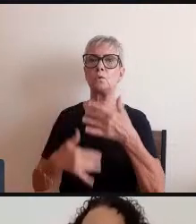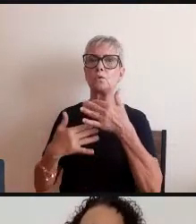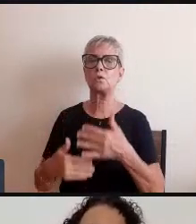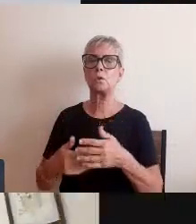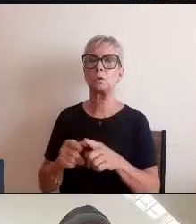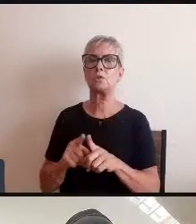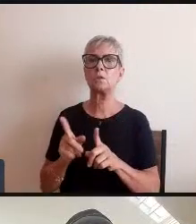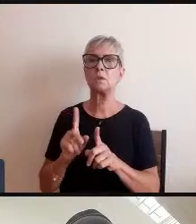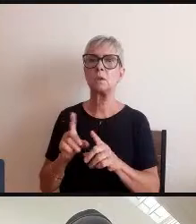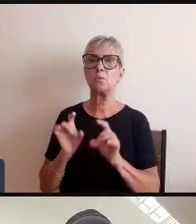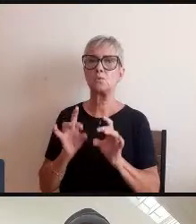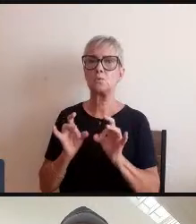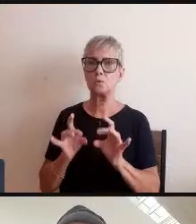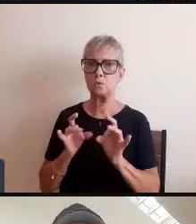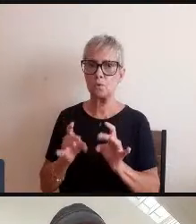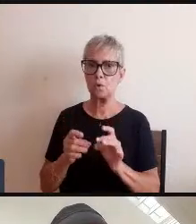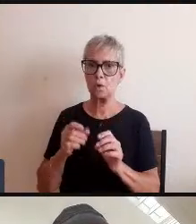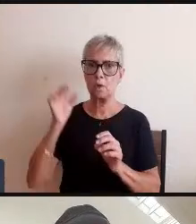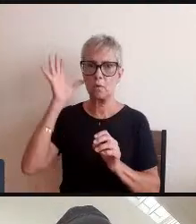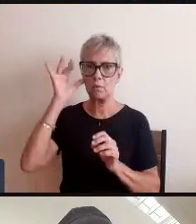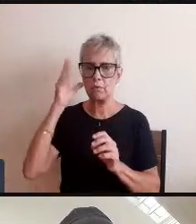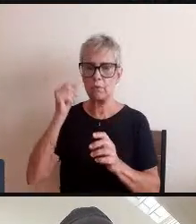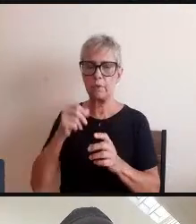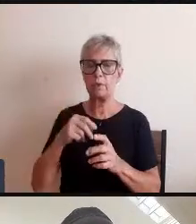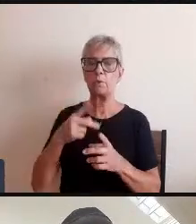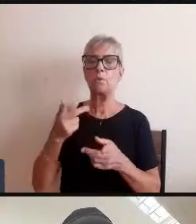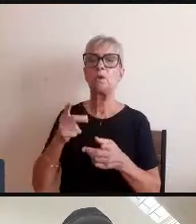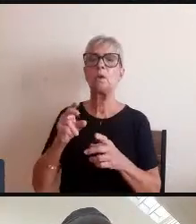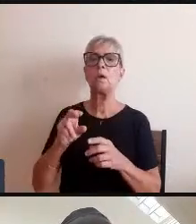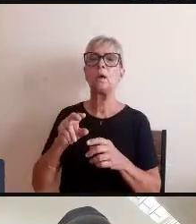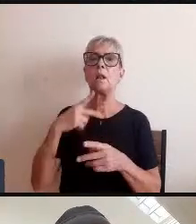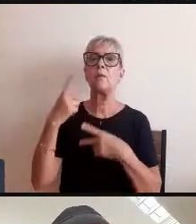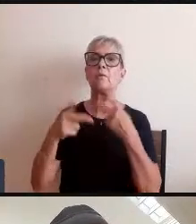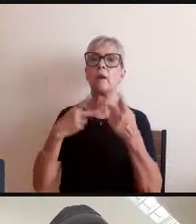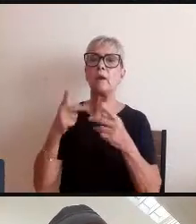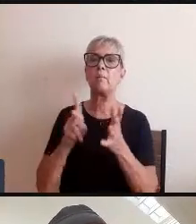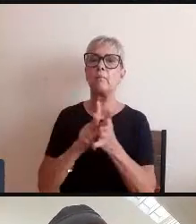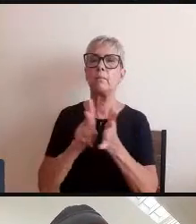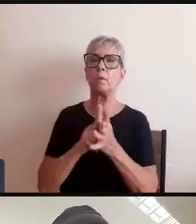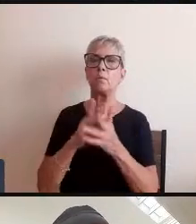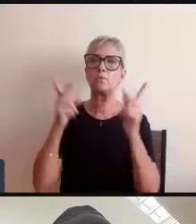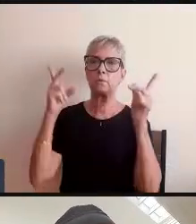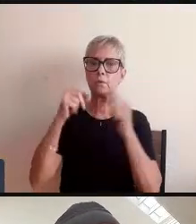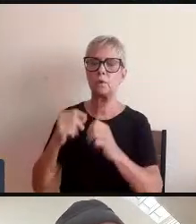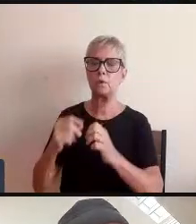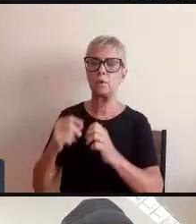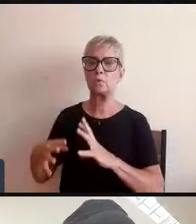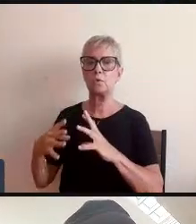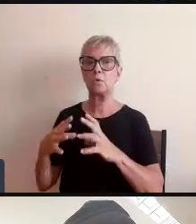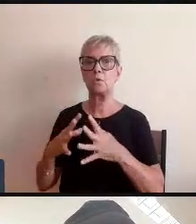exatamente para ouvir o Ricardo falar mesmo sobre o conflito sobre a questão do conflito sim